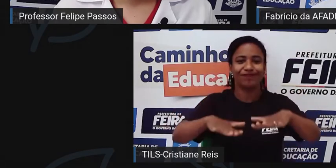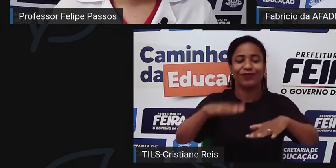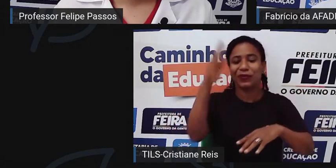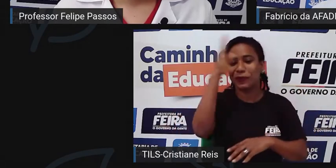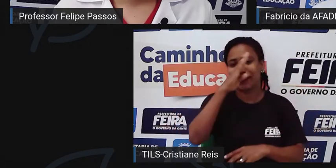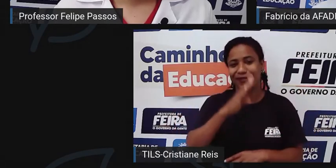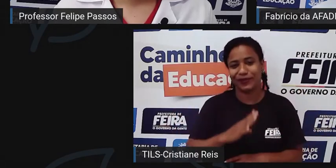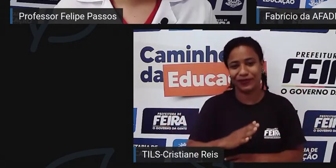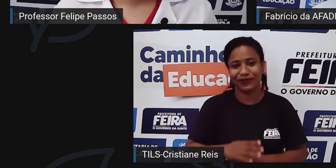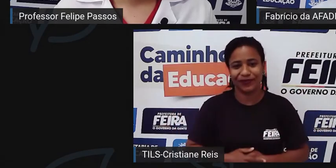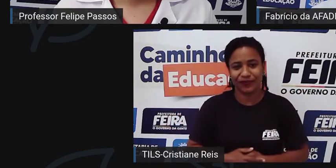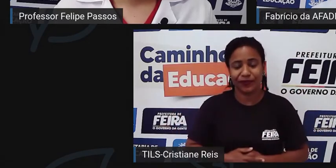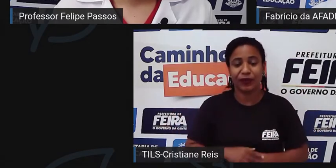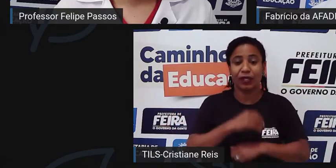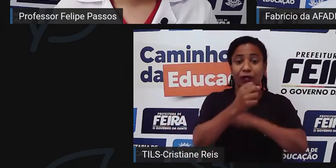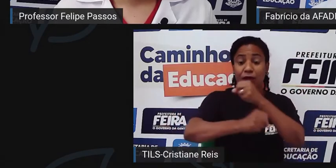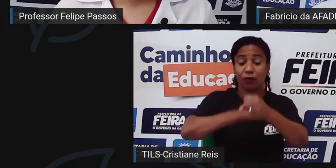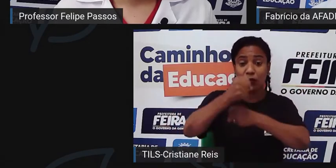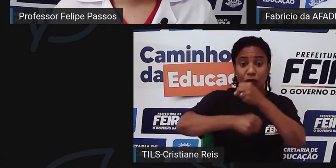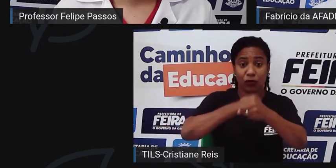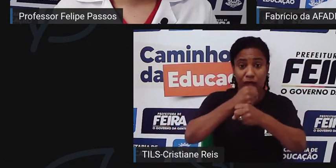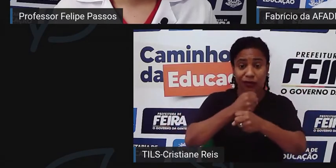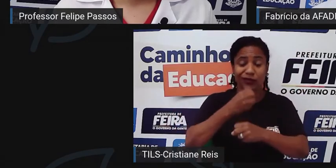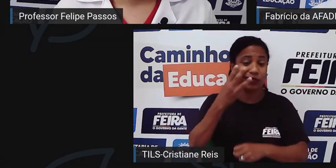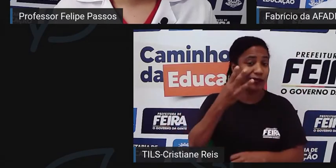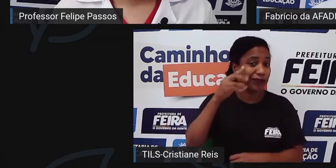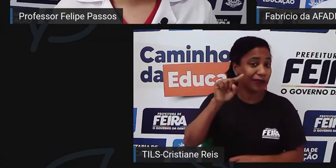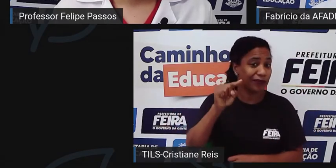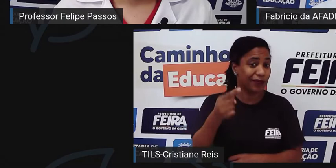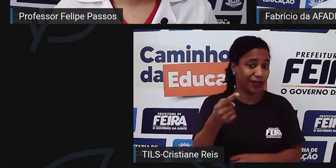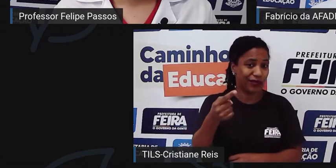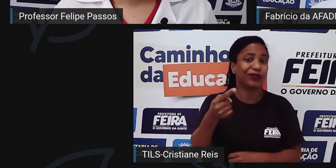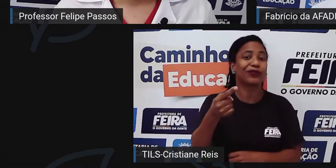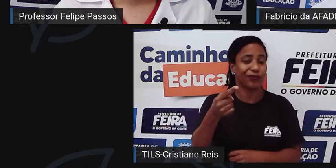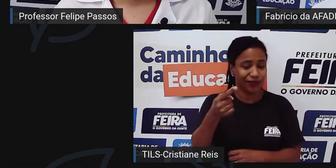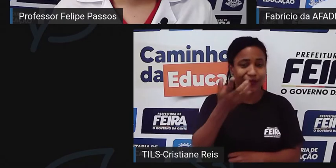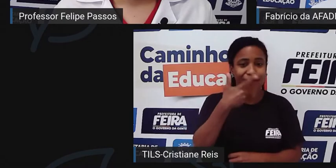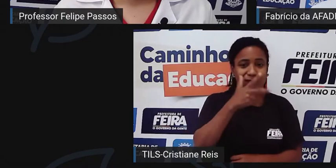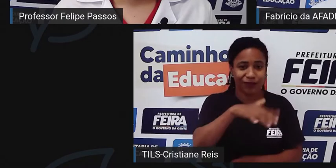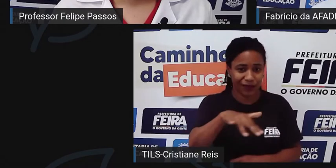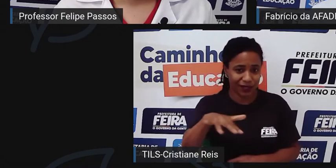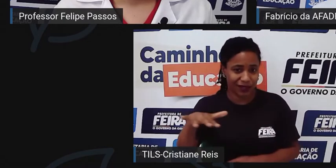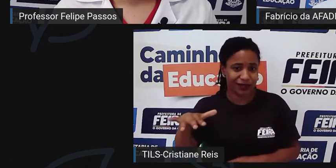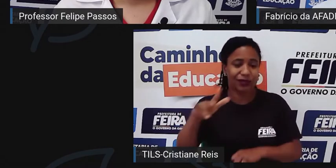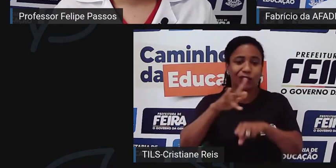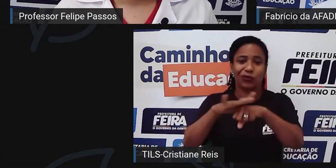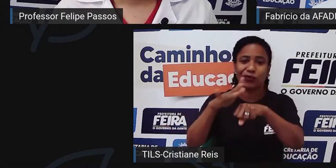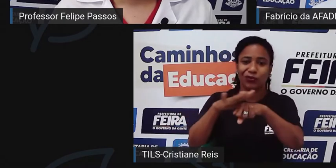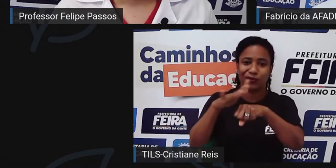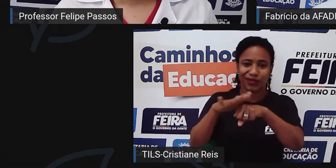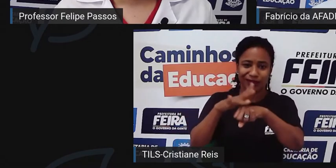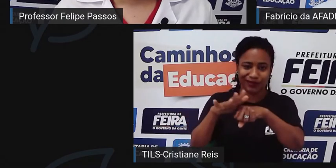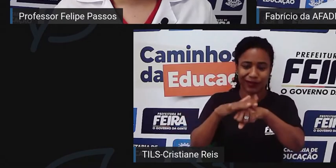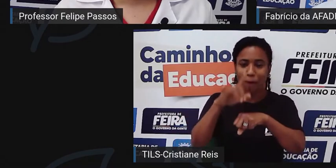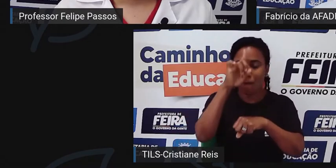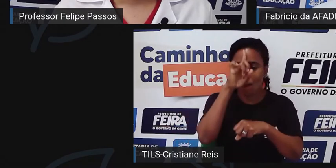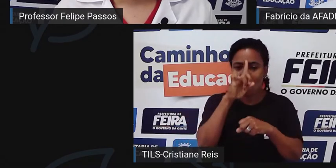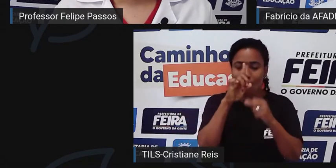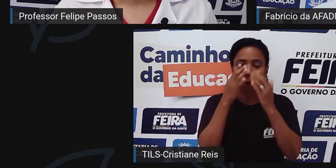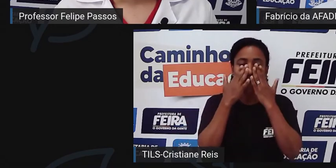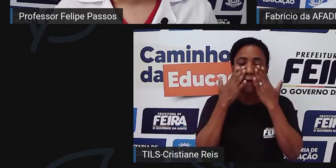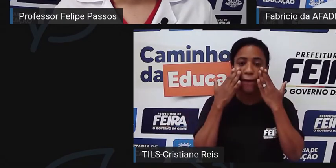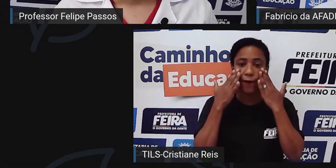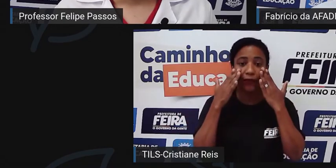E, por ano, são mais de 3 mil crianças com doença fosiforme. Na Bahia, temos mais de 30 mil pessoas com